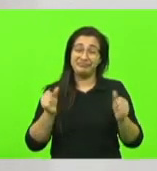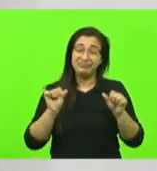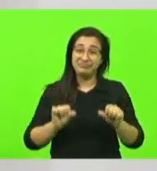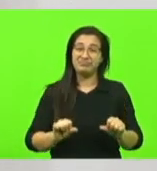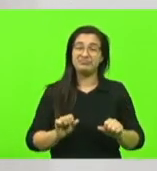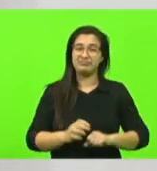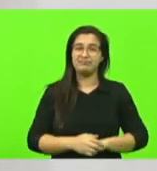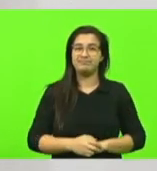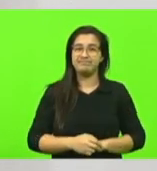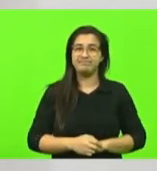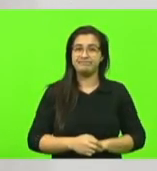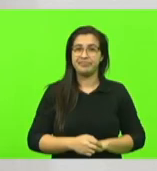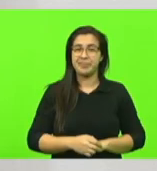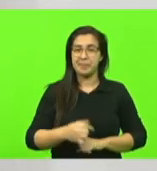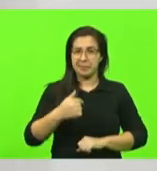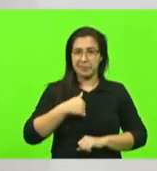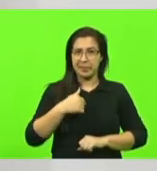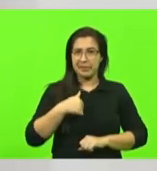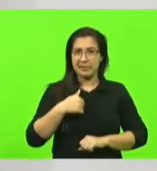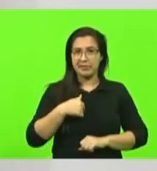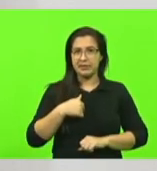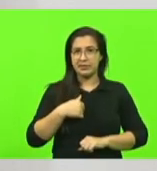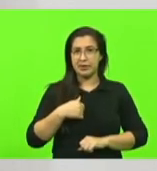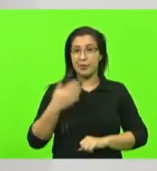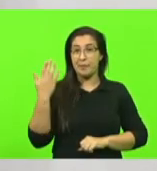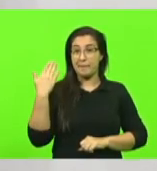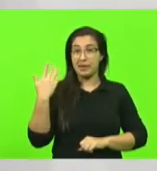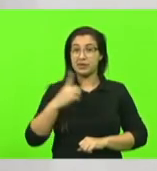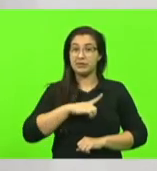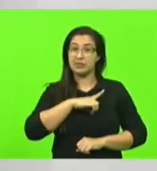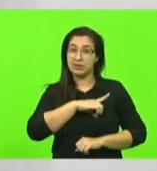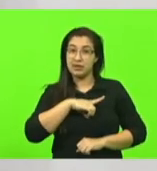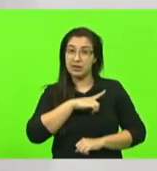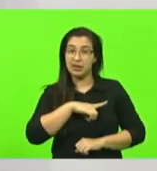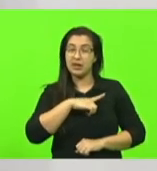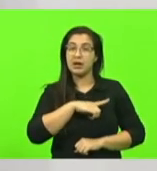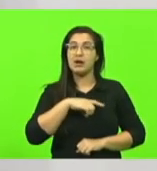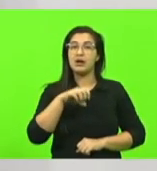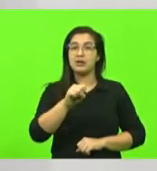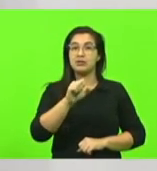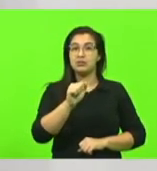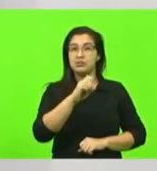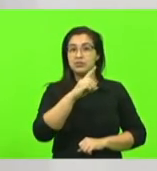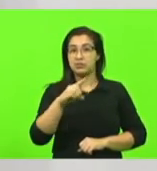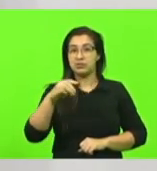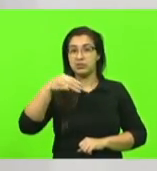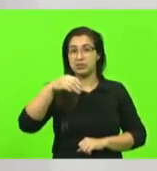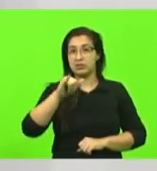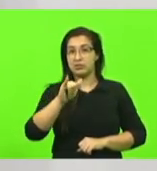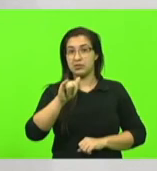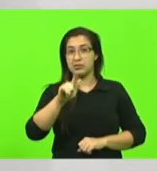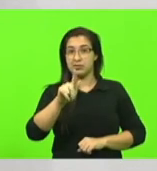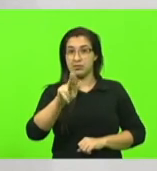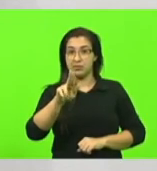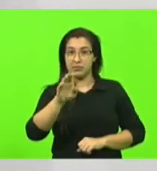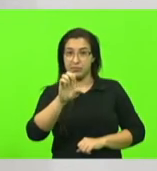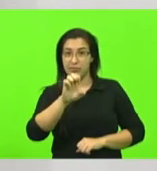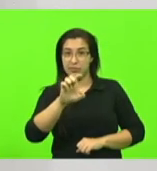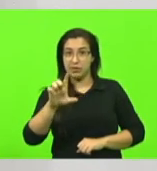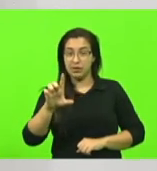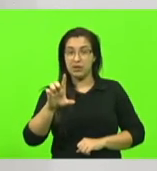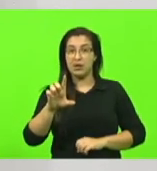quando eu estava delegado regional em São Miguel do Oeste e como nós tínhamos um número naquela